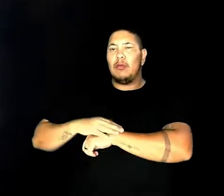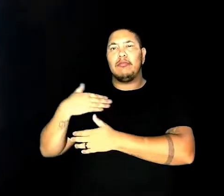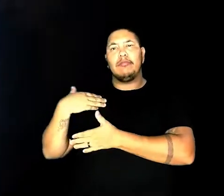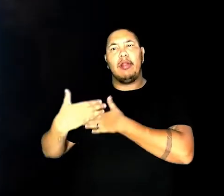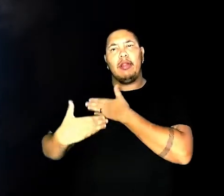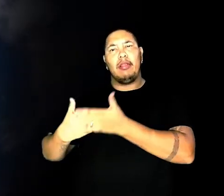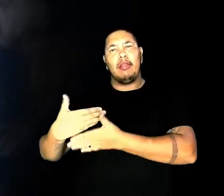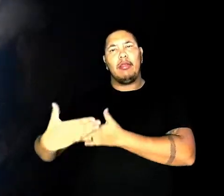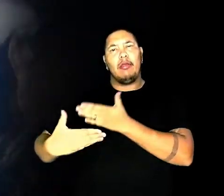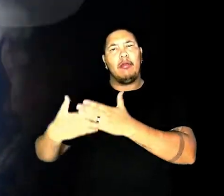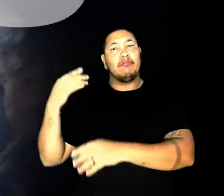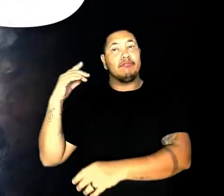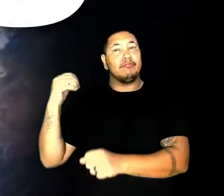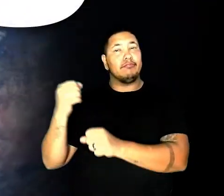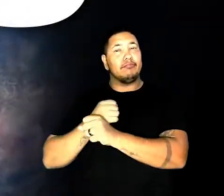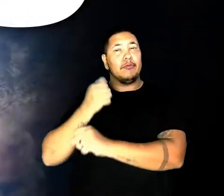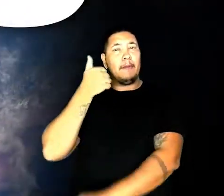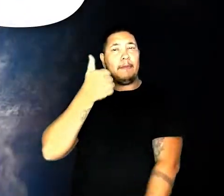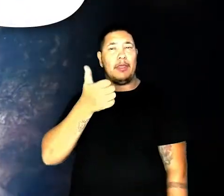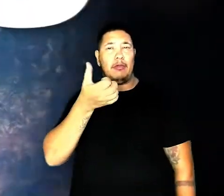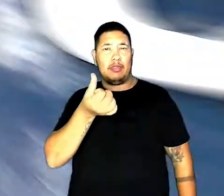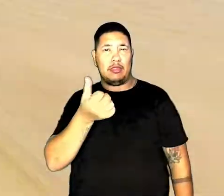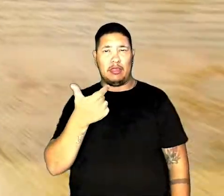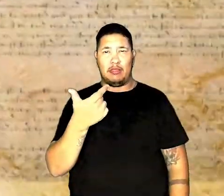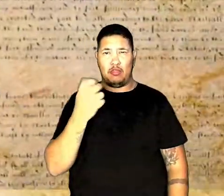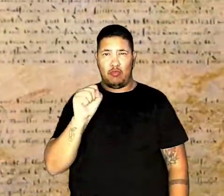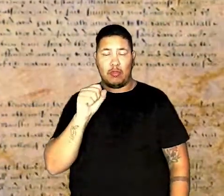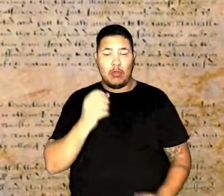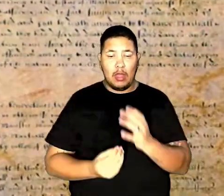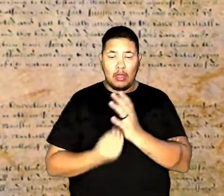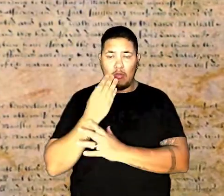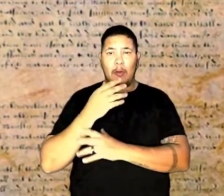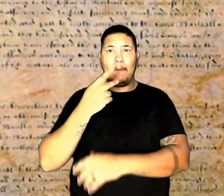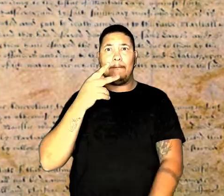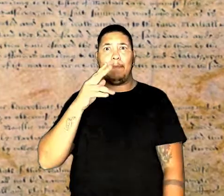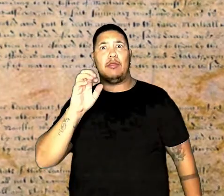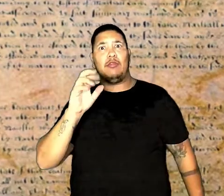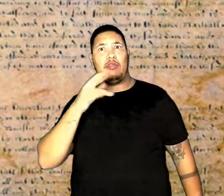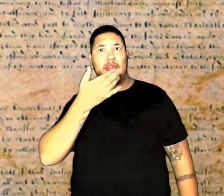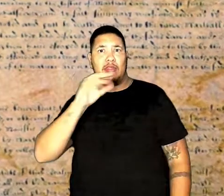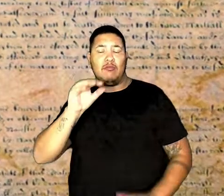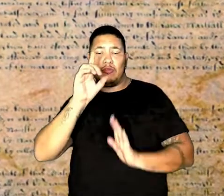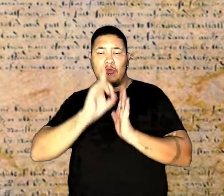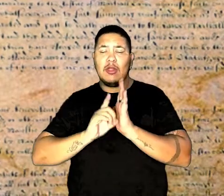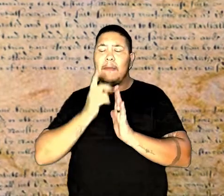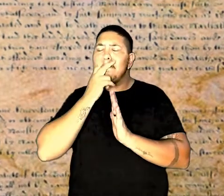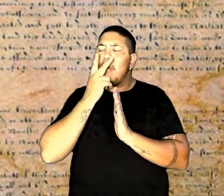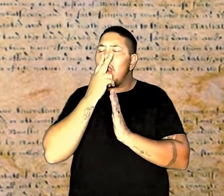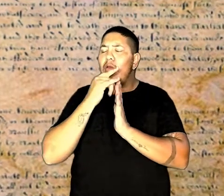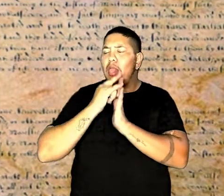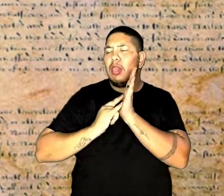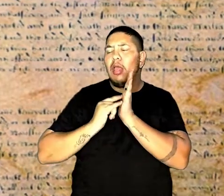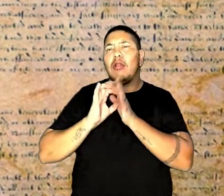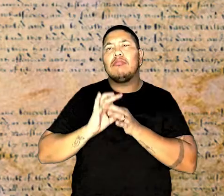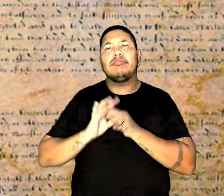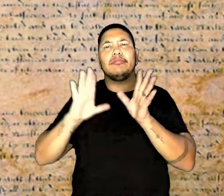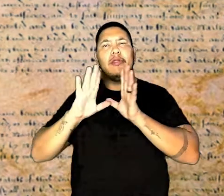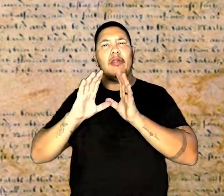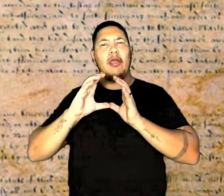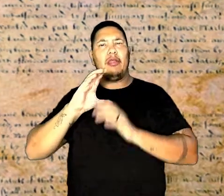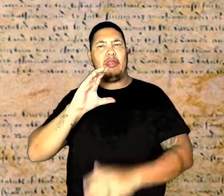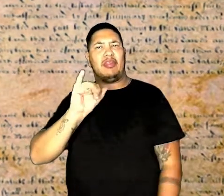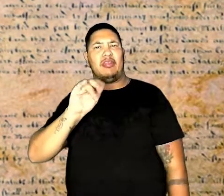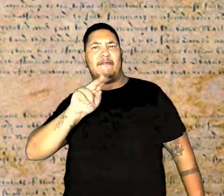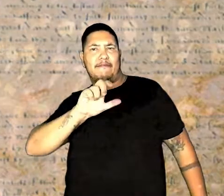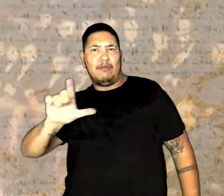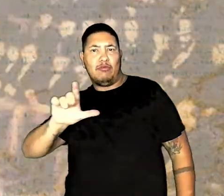tempo passou e em 1628 surgiu a petição de direito, que era como uma declaração de liberdade